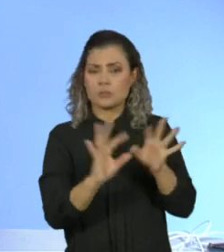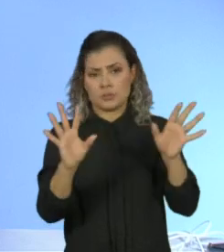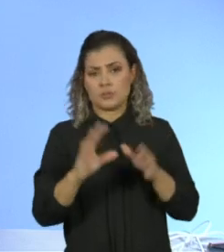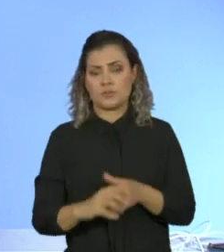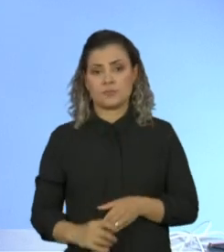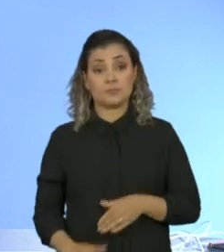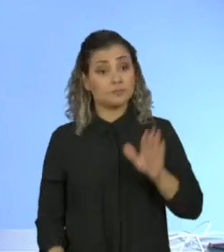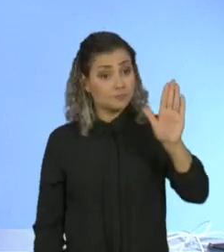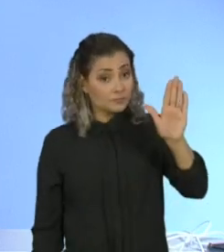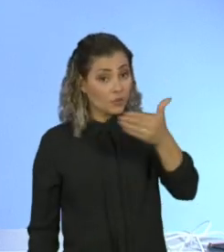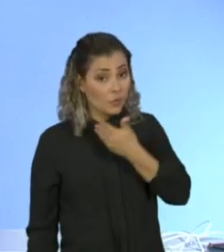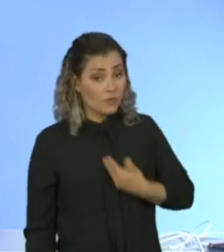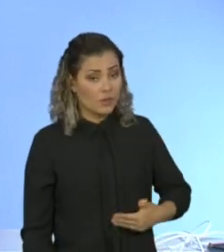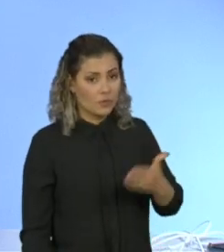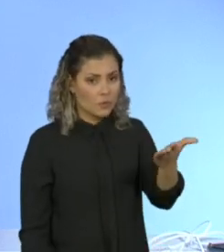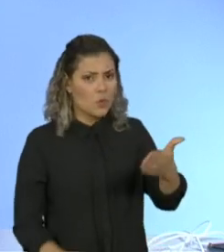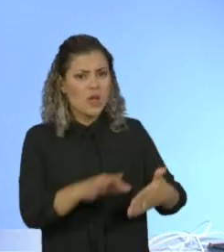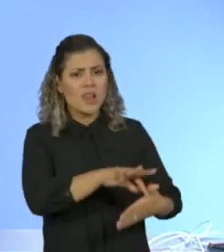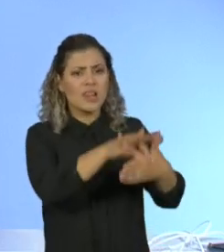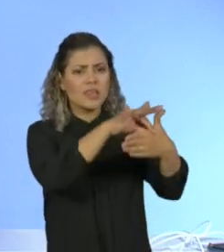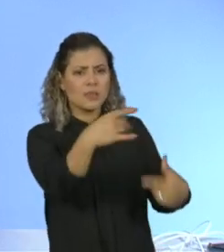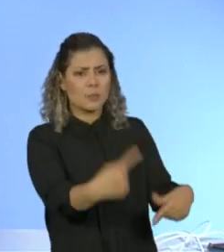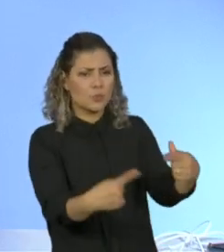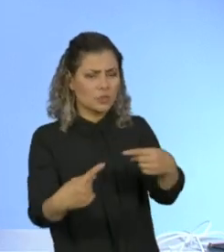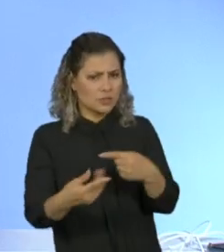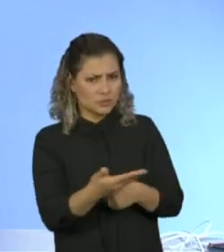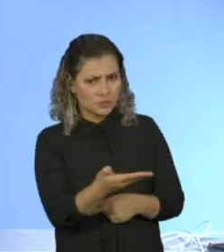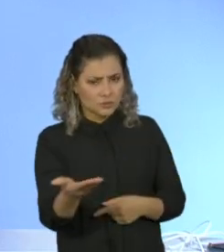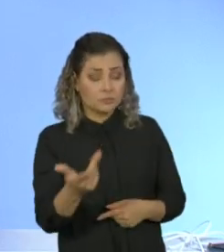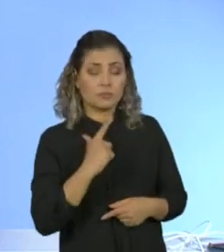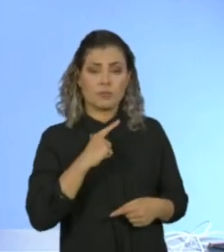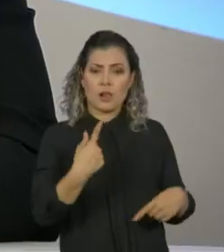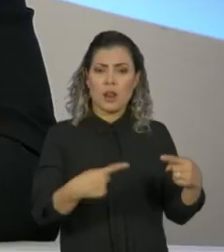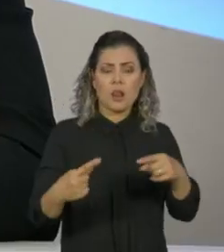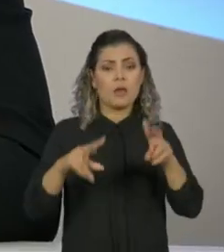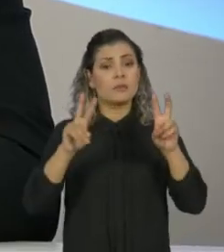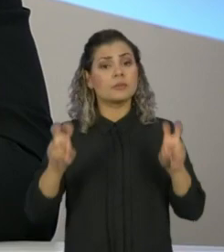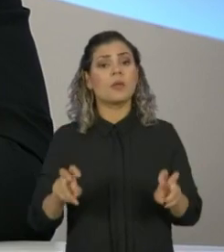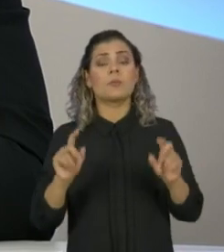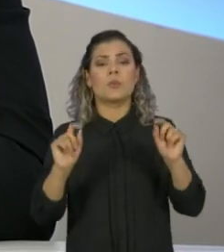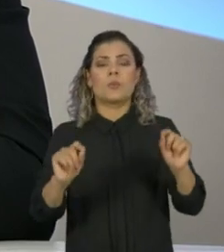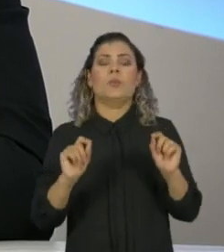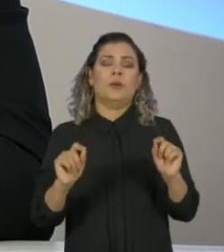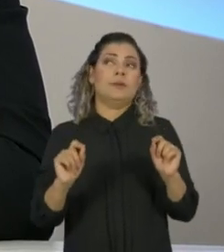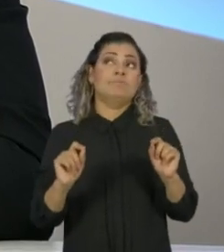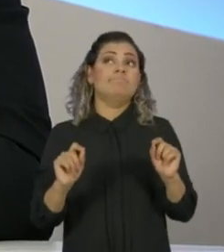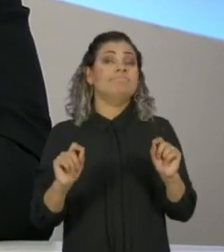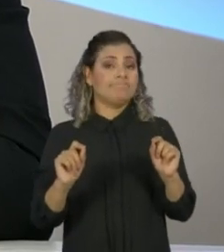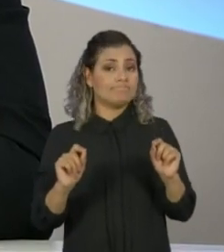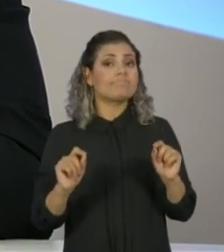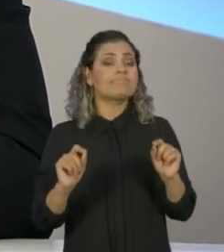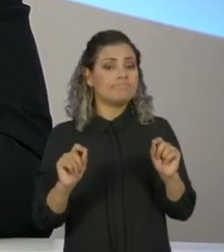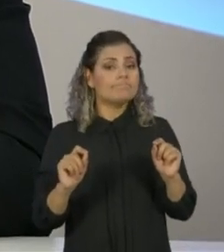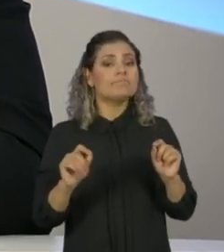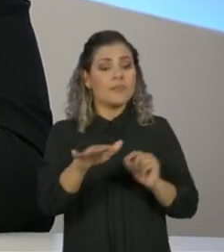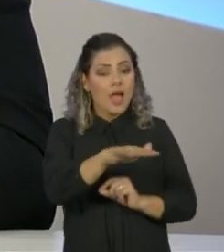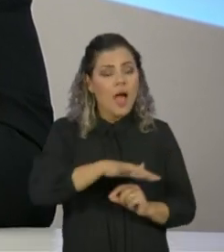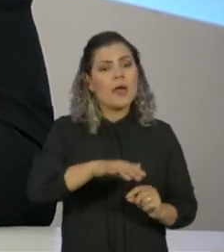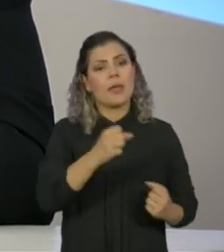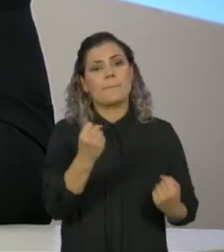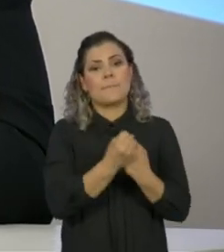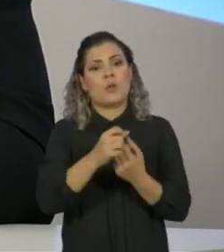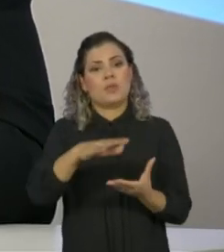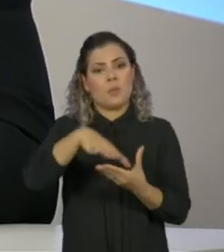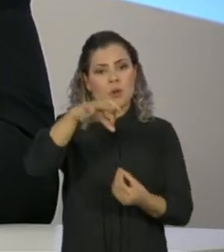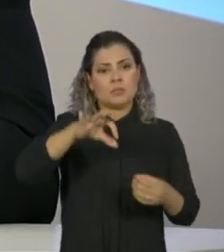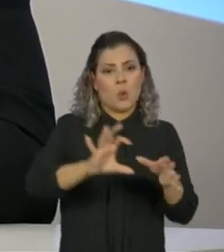Governador, lideranças políticas têm discutido a formação de uma frente ampla pela democracia, uma